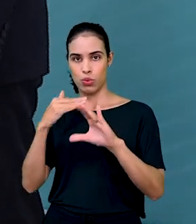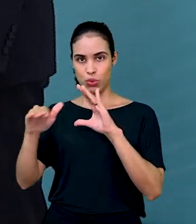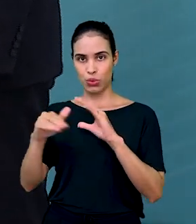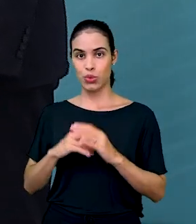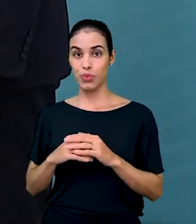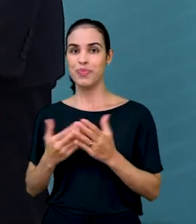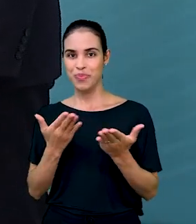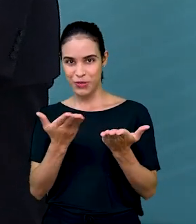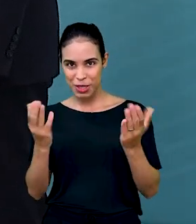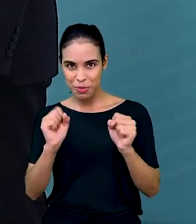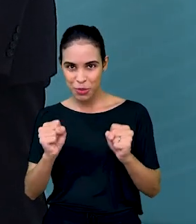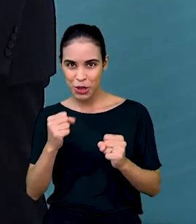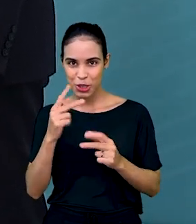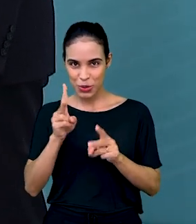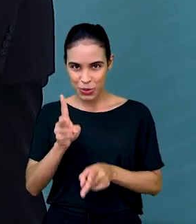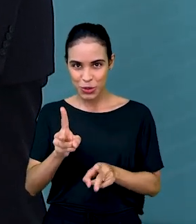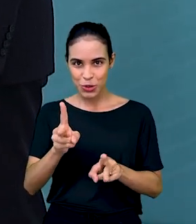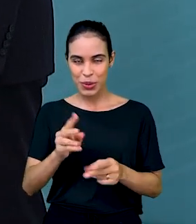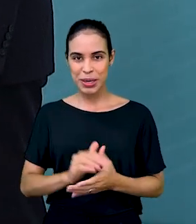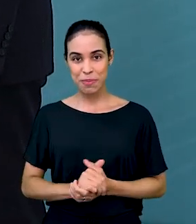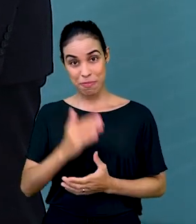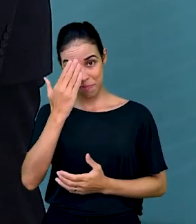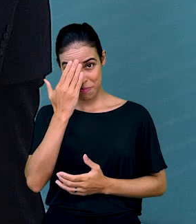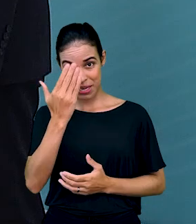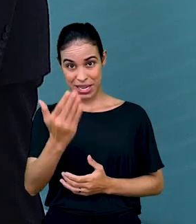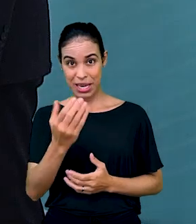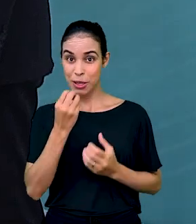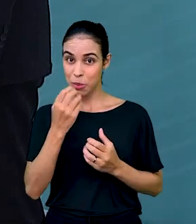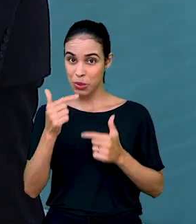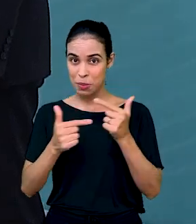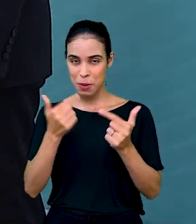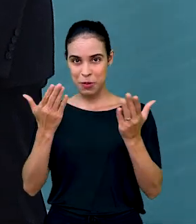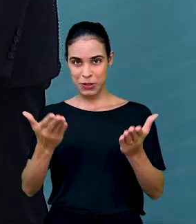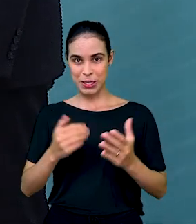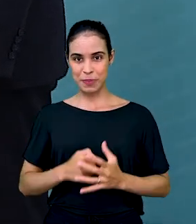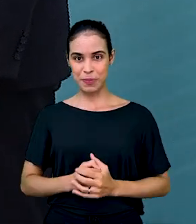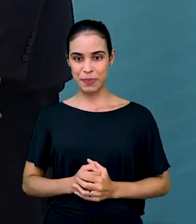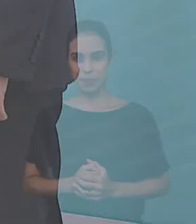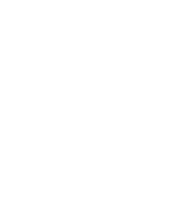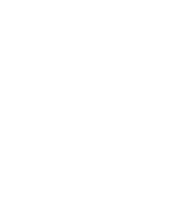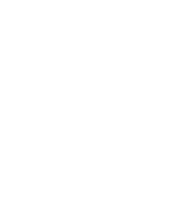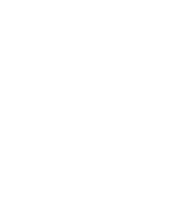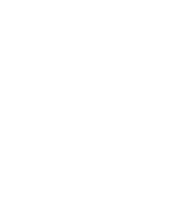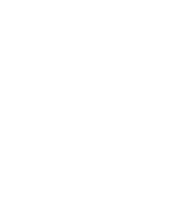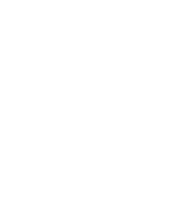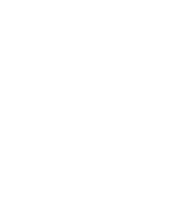Volto com vocês aí no estúdio. Tá certo, Larissa. Muito obrigado pelas informações. Bom trabalho para você.